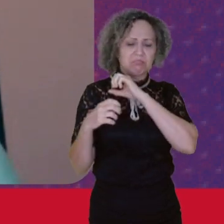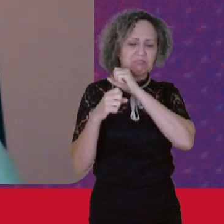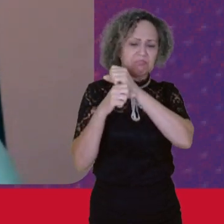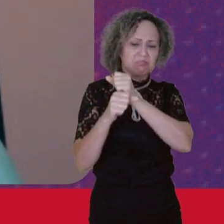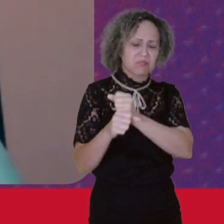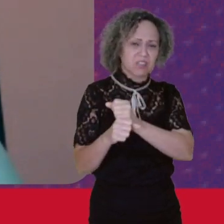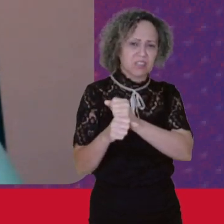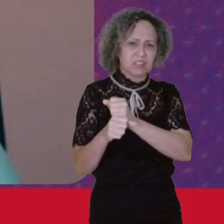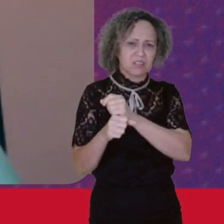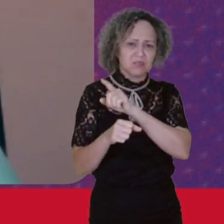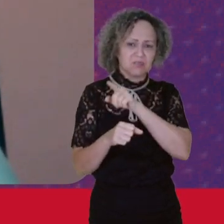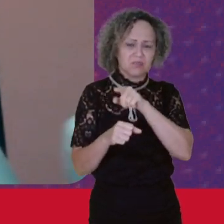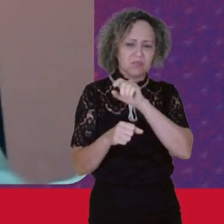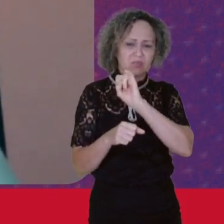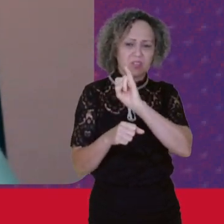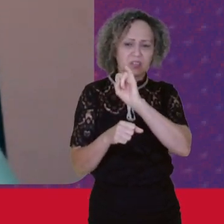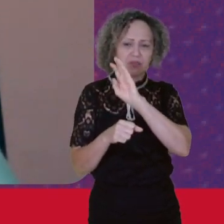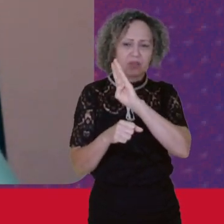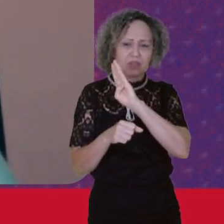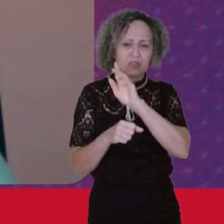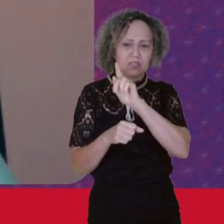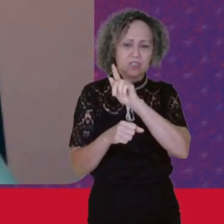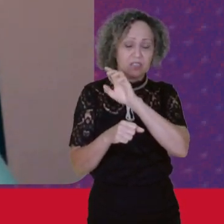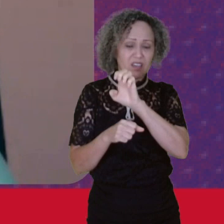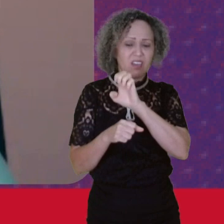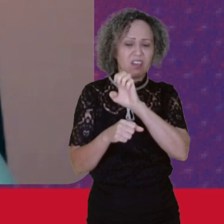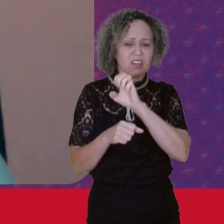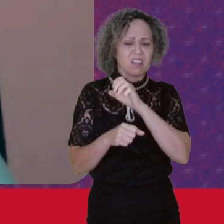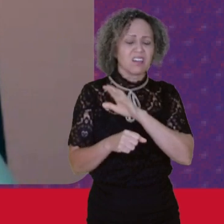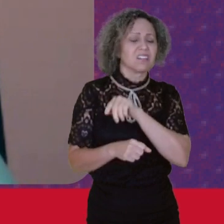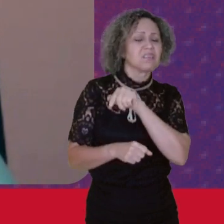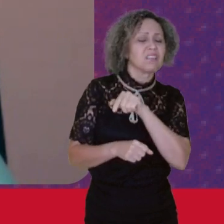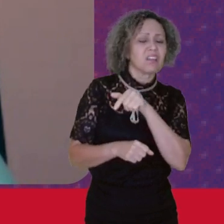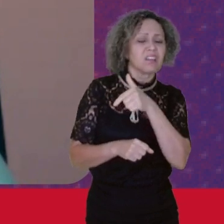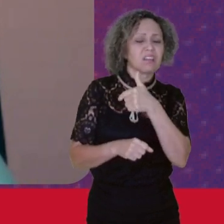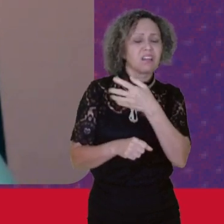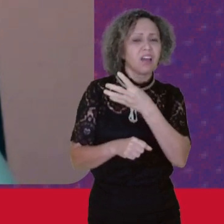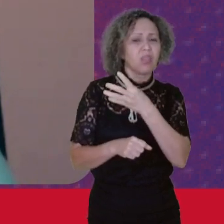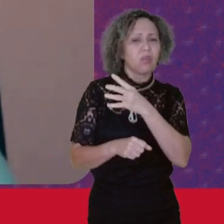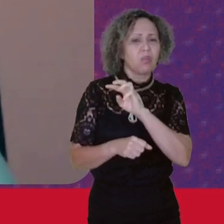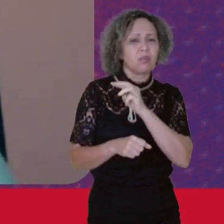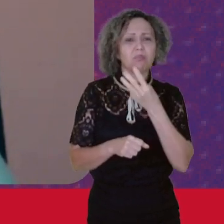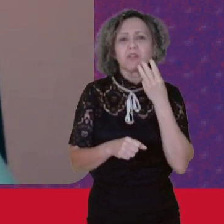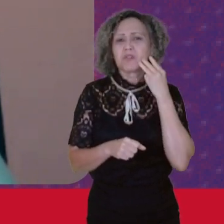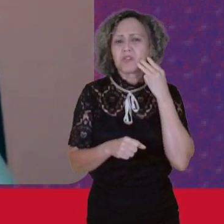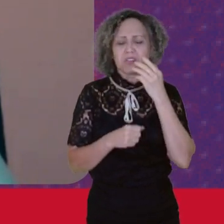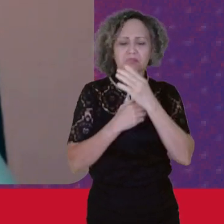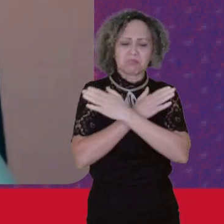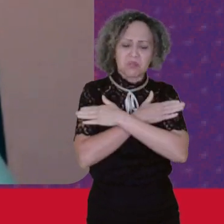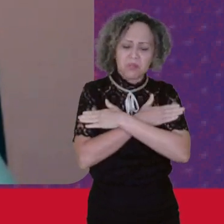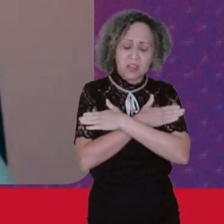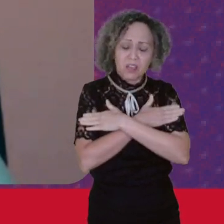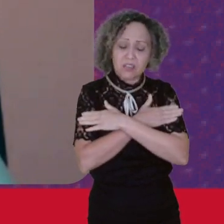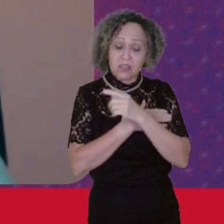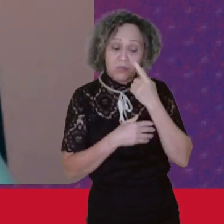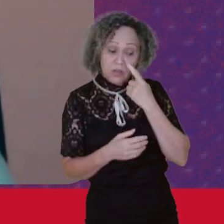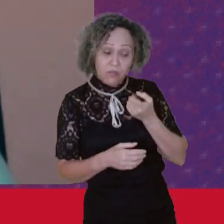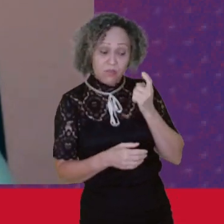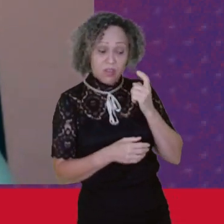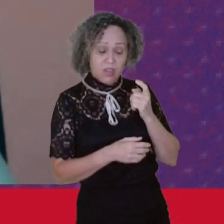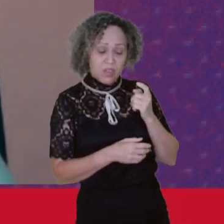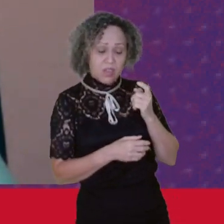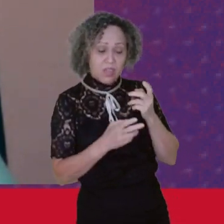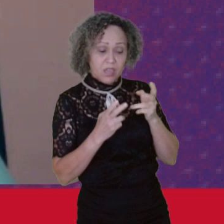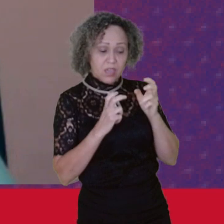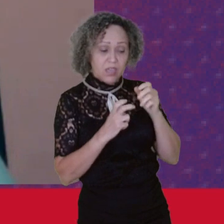14 milhões De desempregados Fazer um extrato Disso A gente pode ver Que as mulheres São as que tem Menos trabalho A gente pode verificar